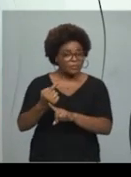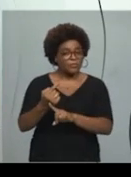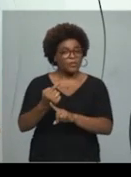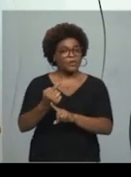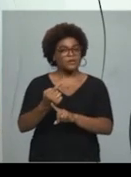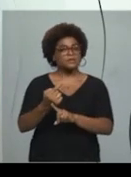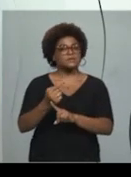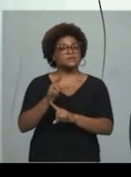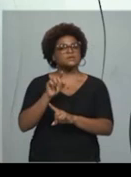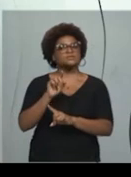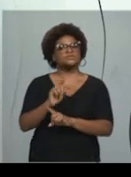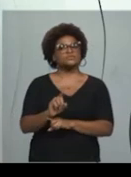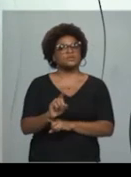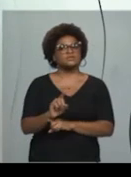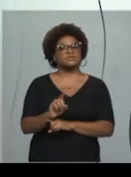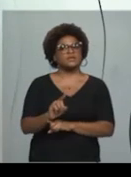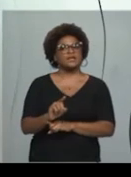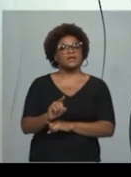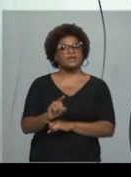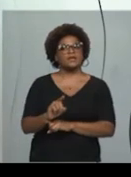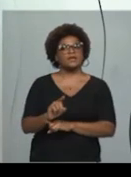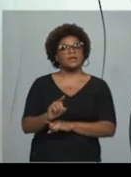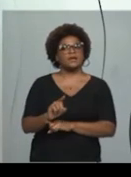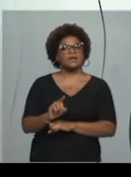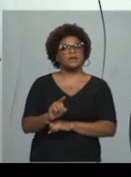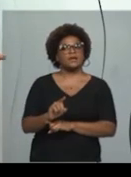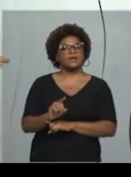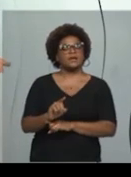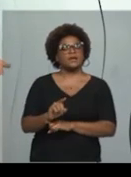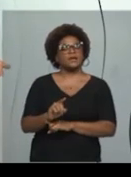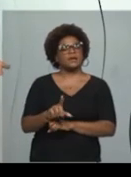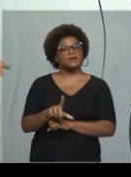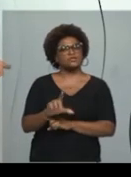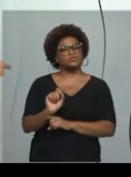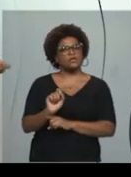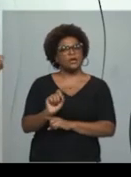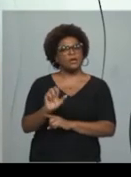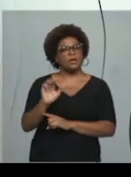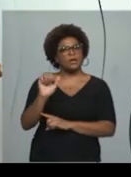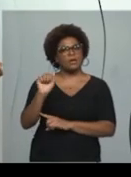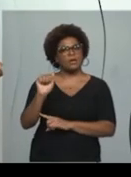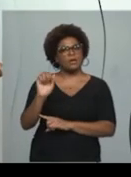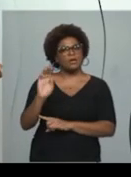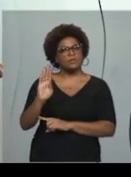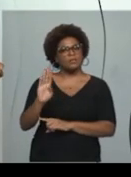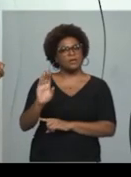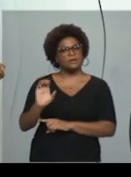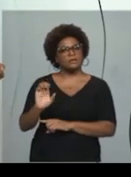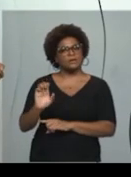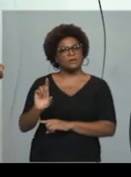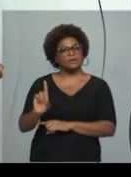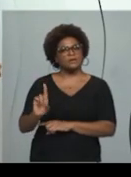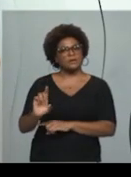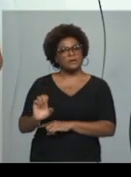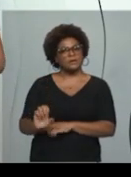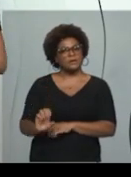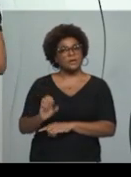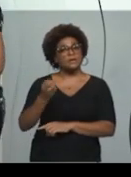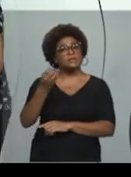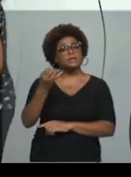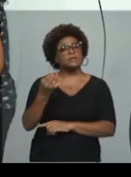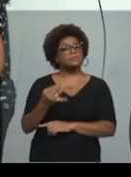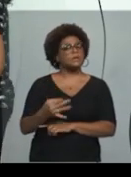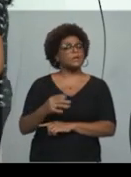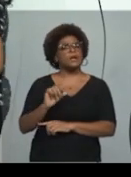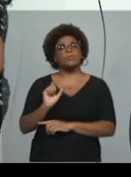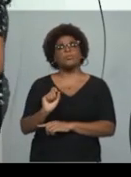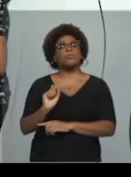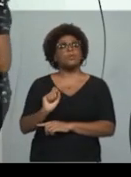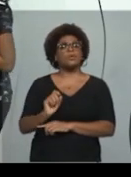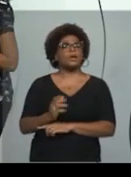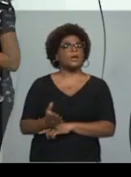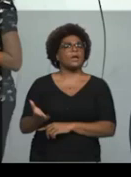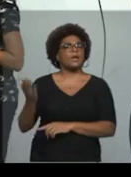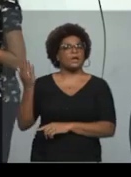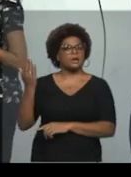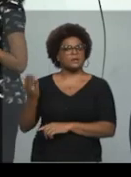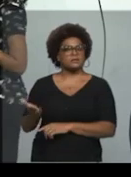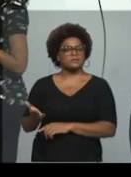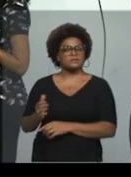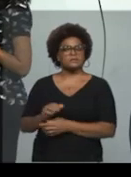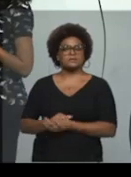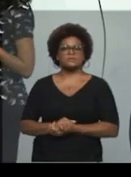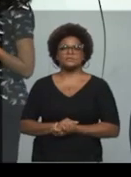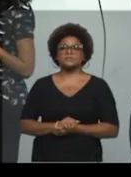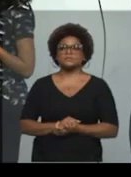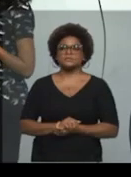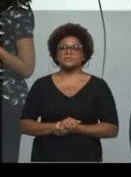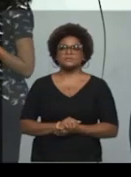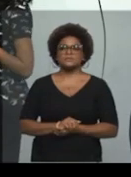a alternativa e a explicação do porquê é aquela alternativa, ok? Vou-me